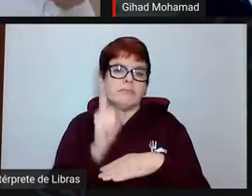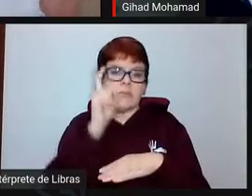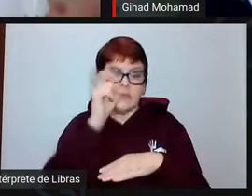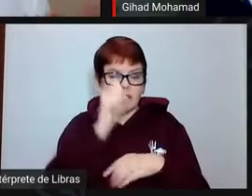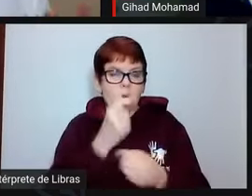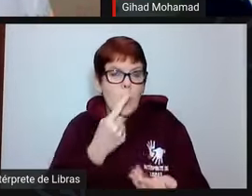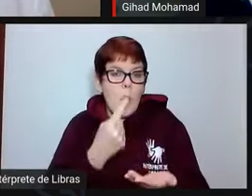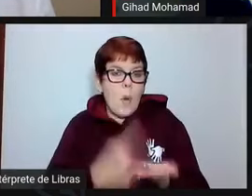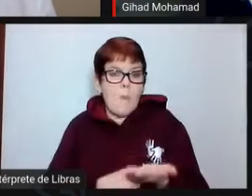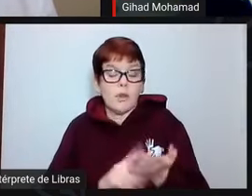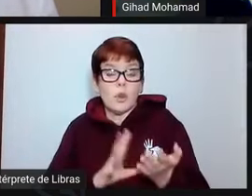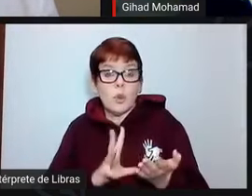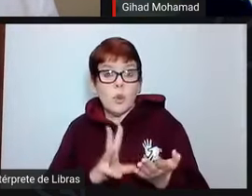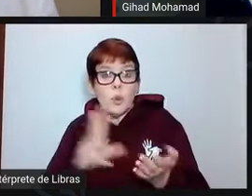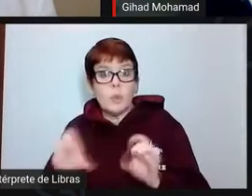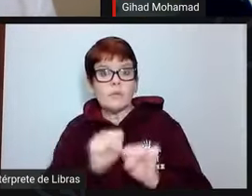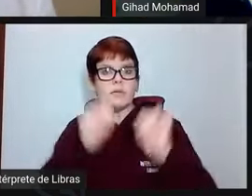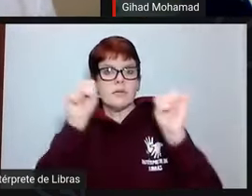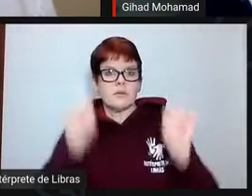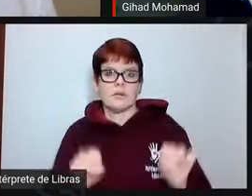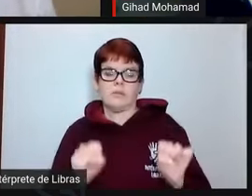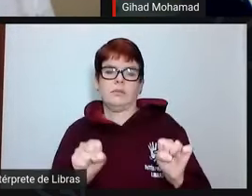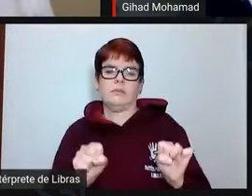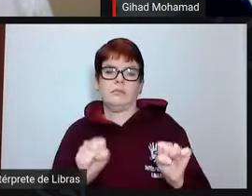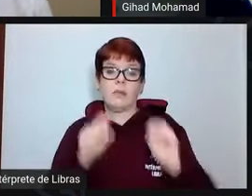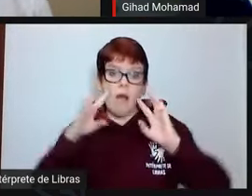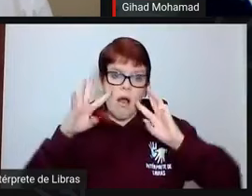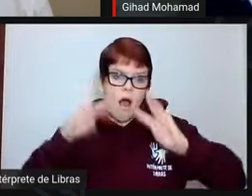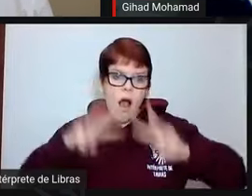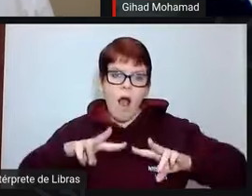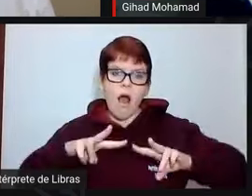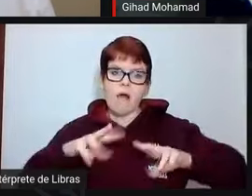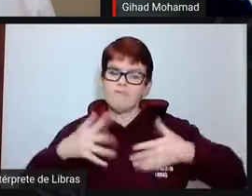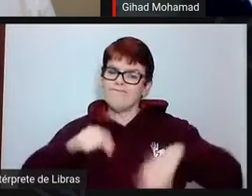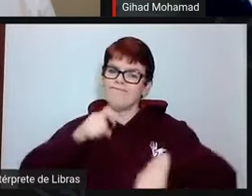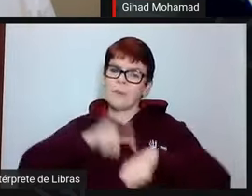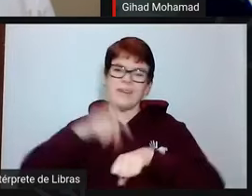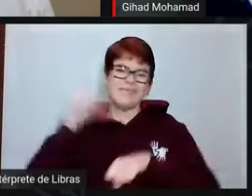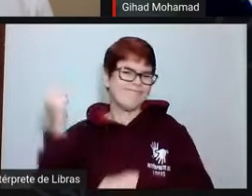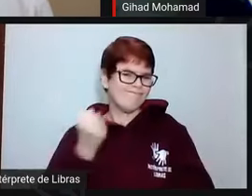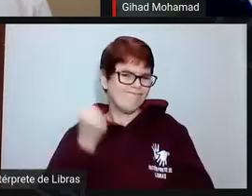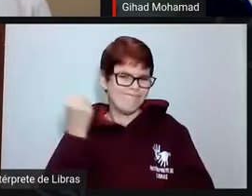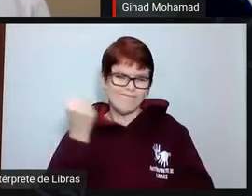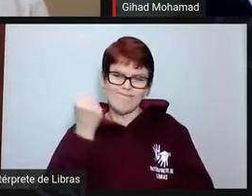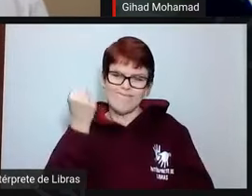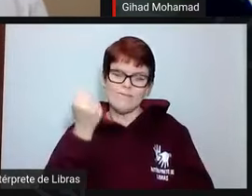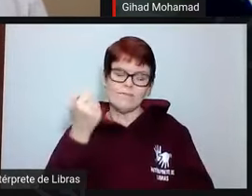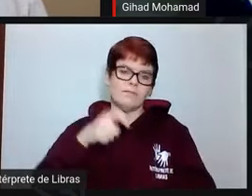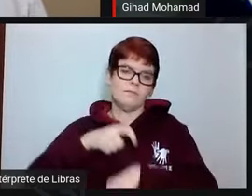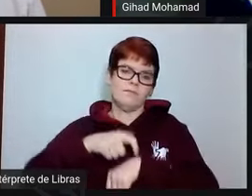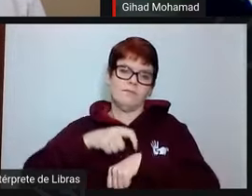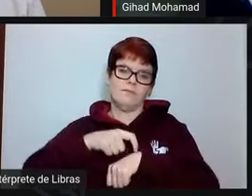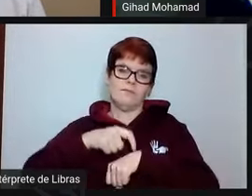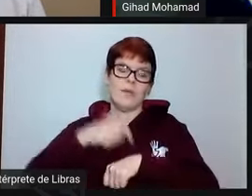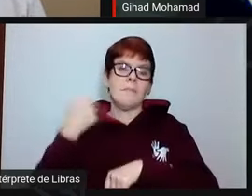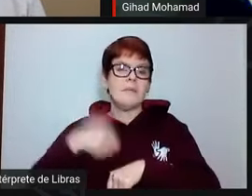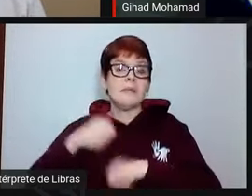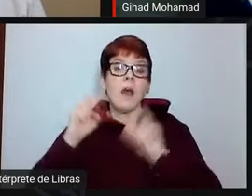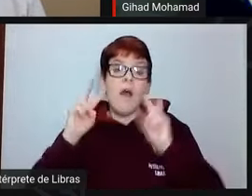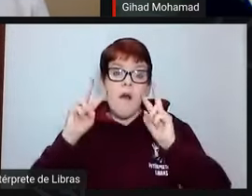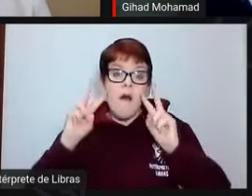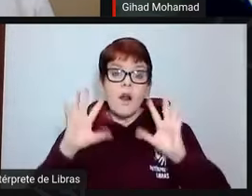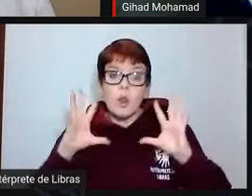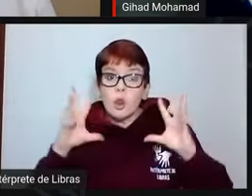todo o sistema. Então, realmente, o cenário é muito complexo, muito grave, e é preciso que nós todos